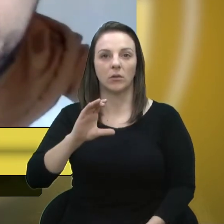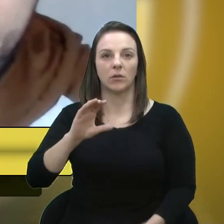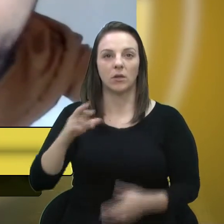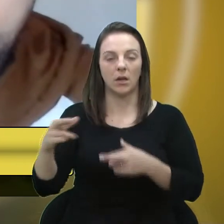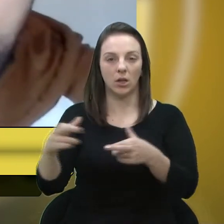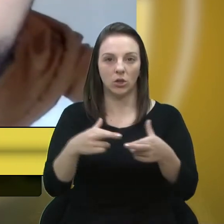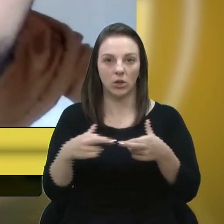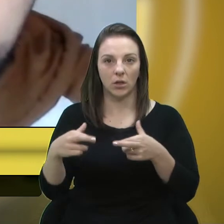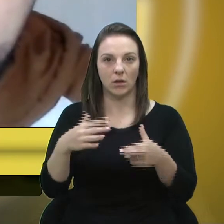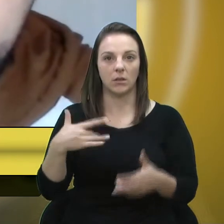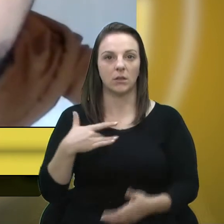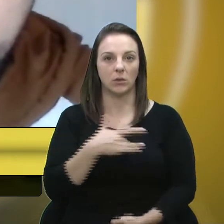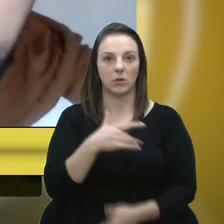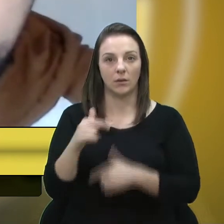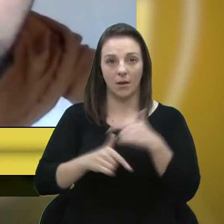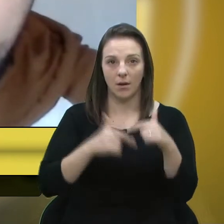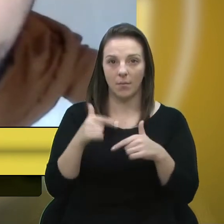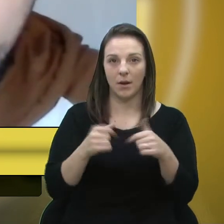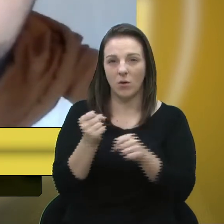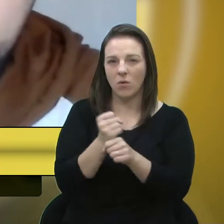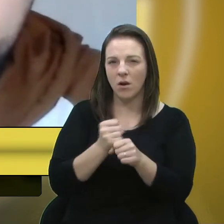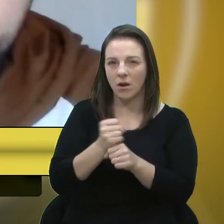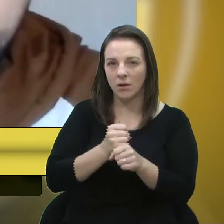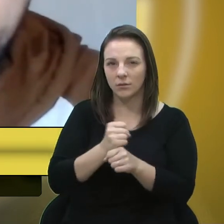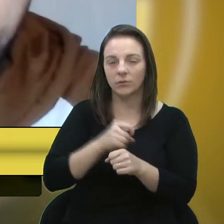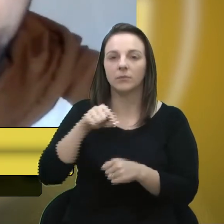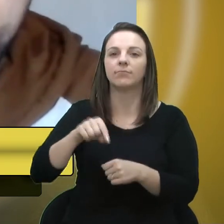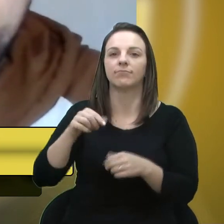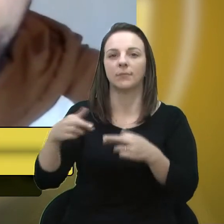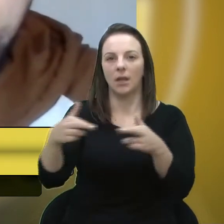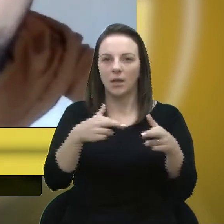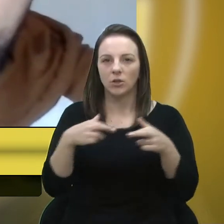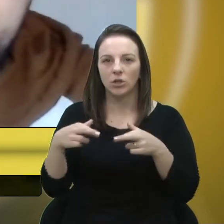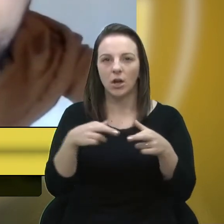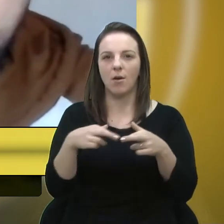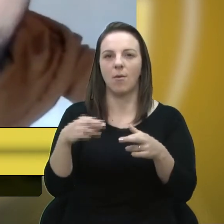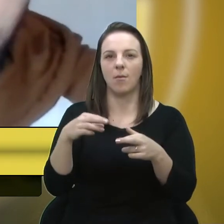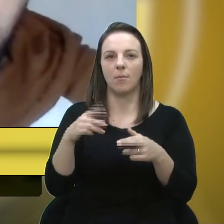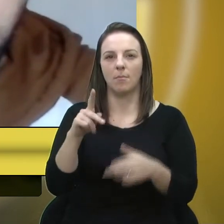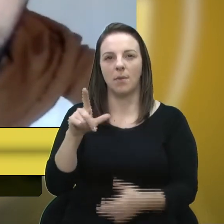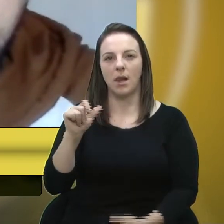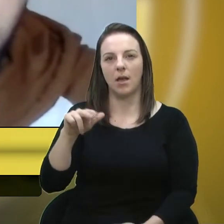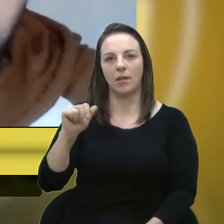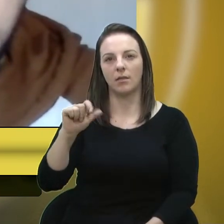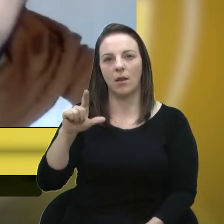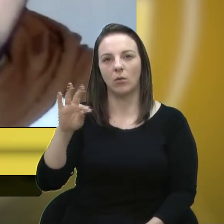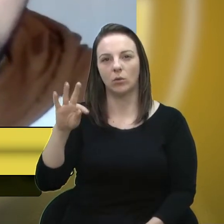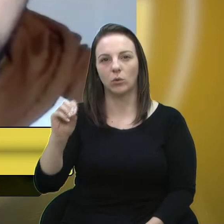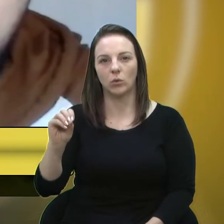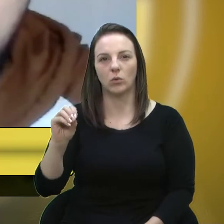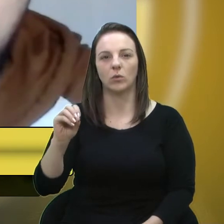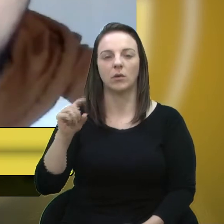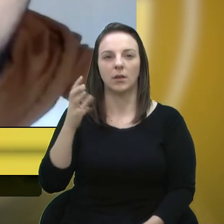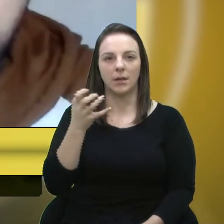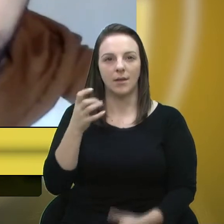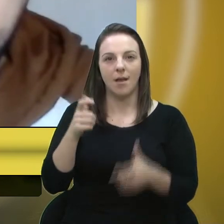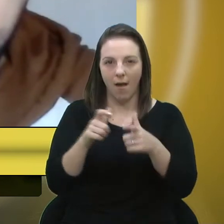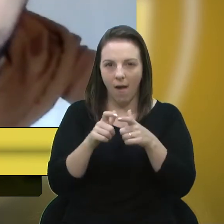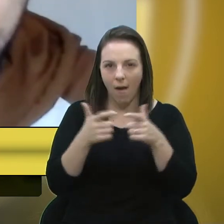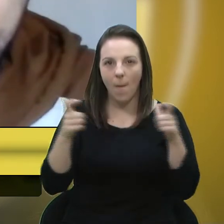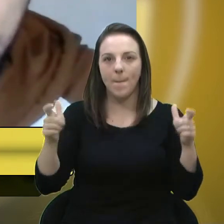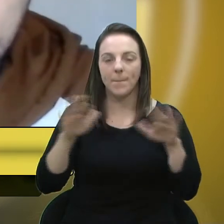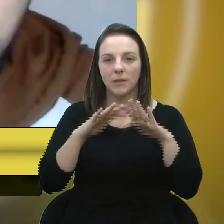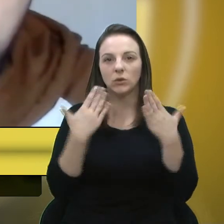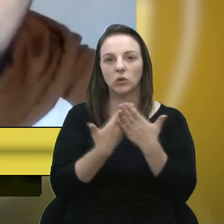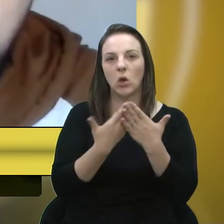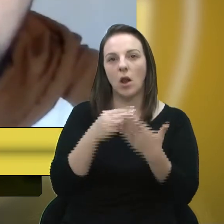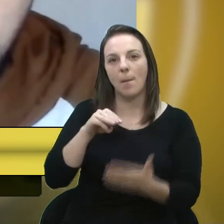Trabalhou muitos anos aqui na região Planalto, na mobilização pela luta da ampliação da Escola Melvin Jones, da